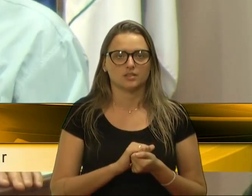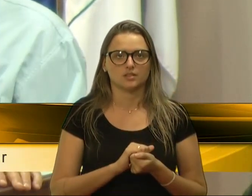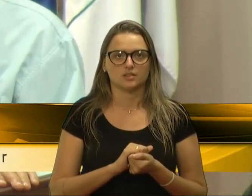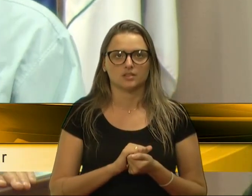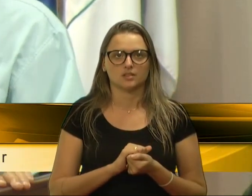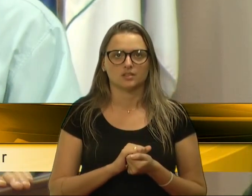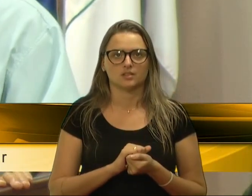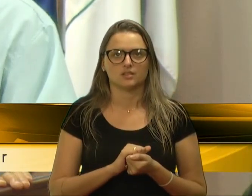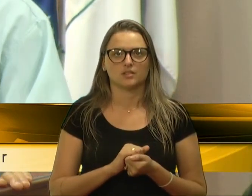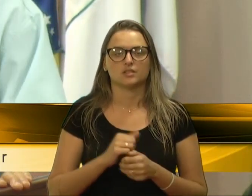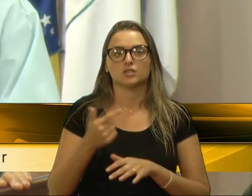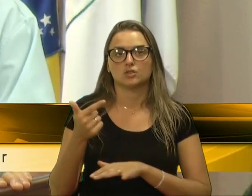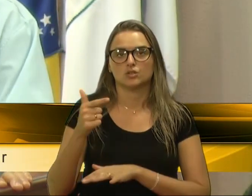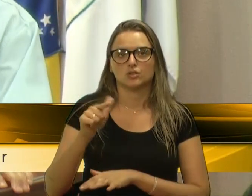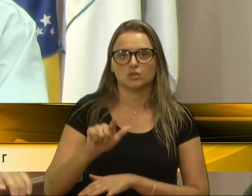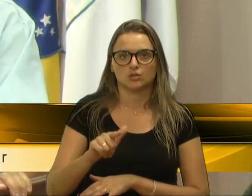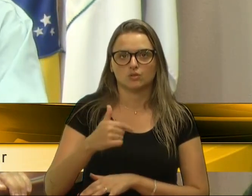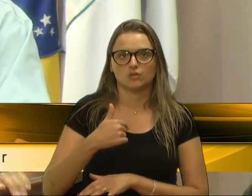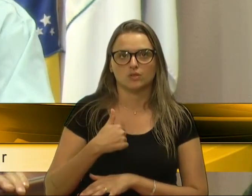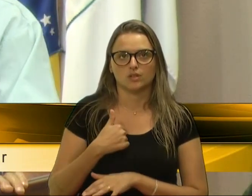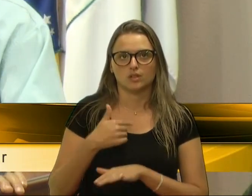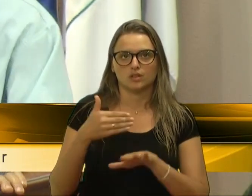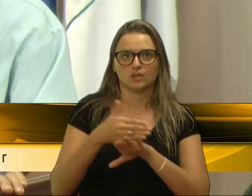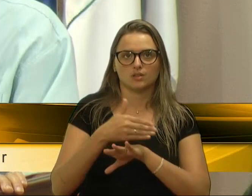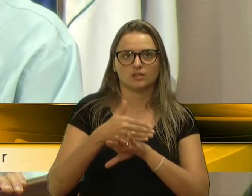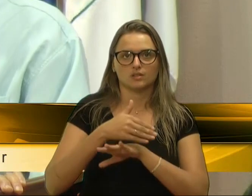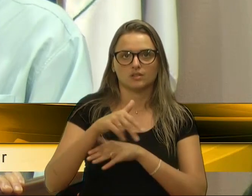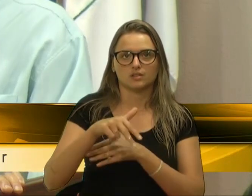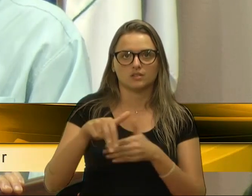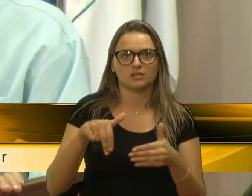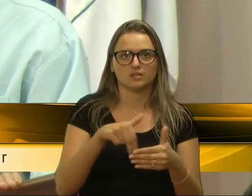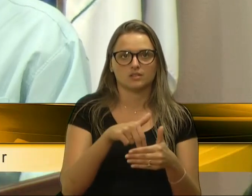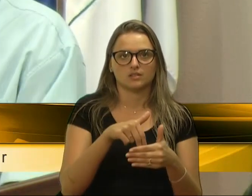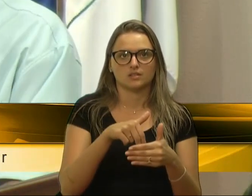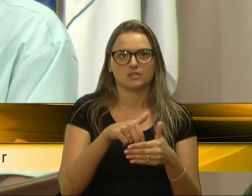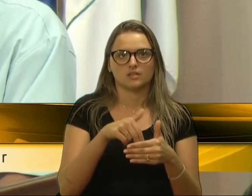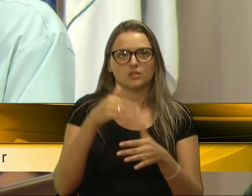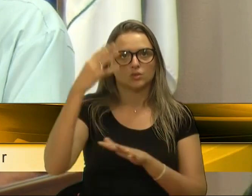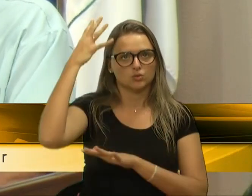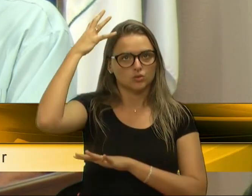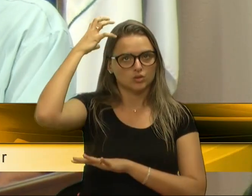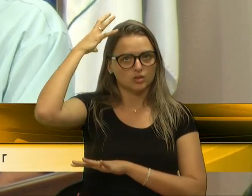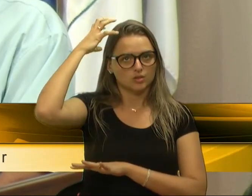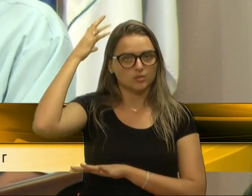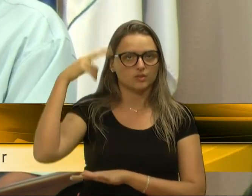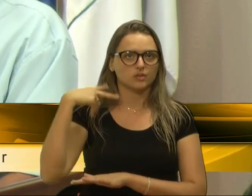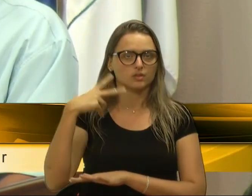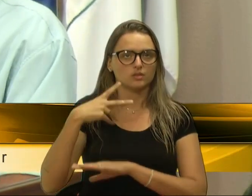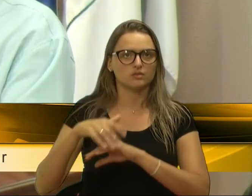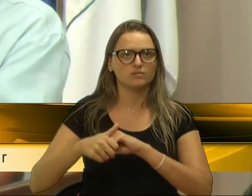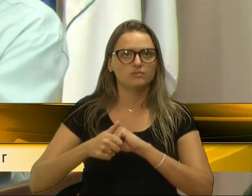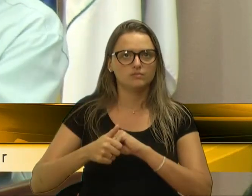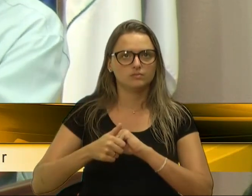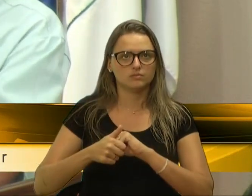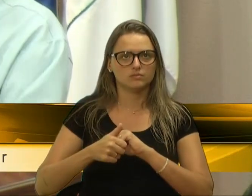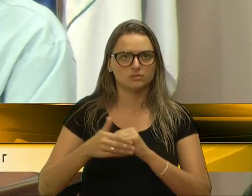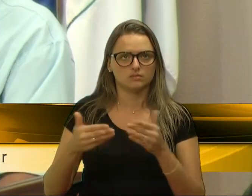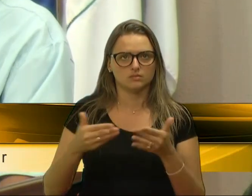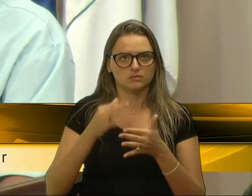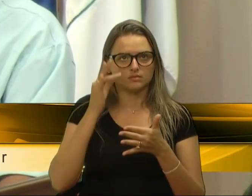Mais uma vez cumprimentar aqui, tibilizar os vereadores que estão na casa,